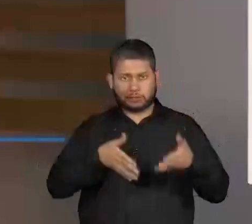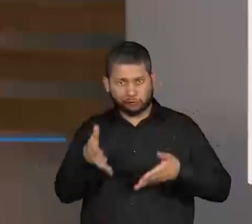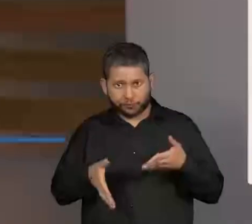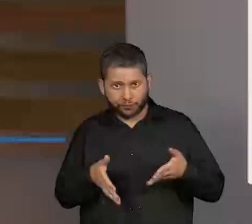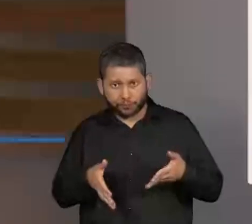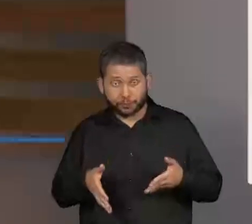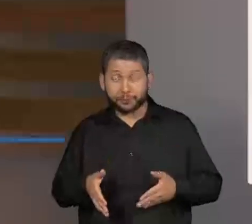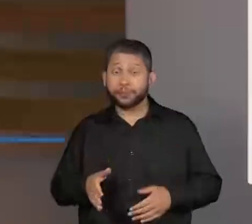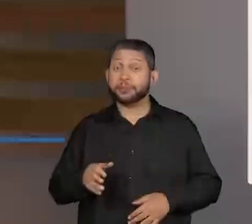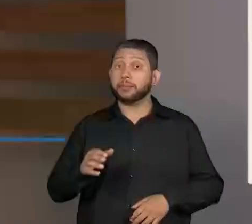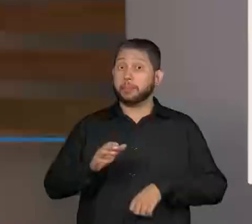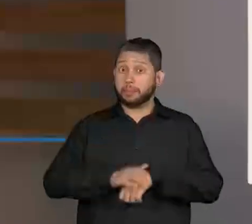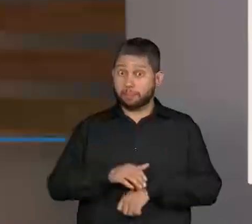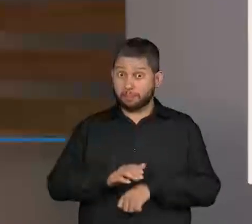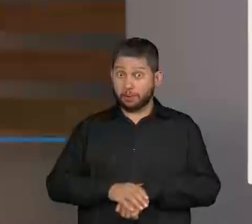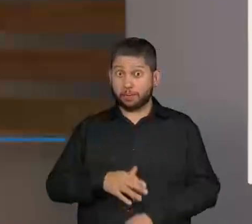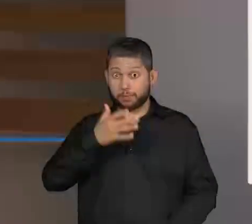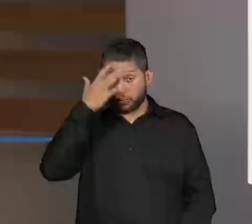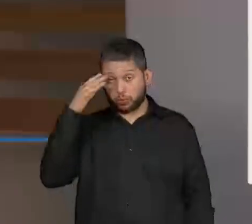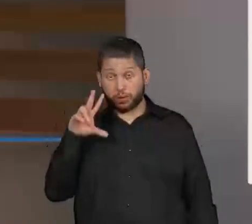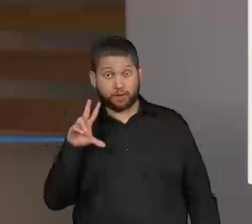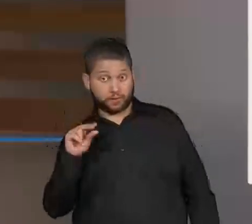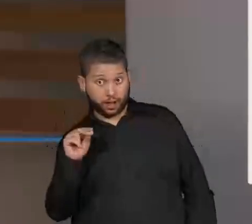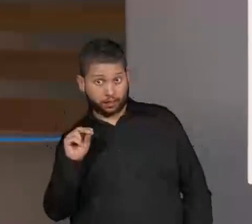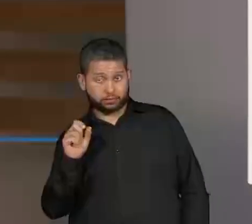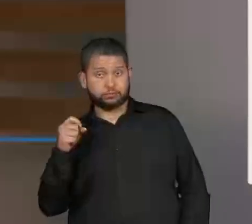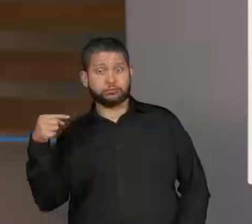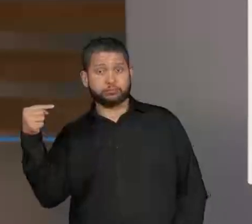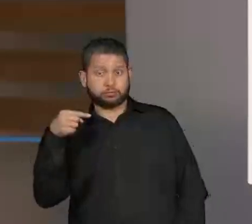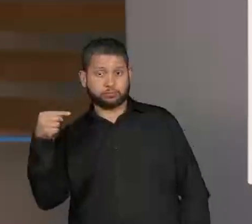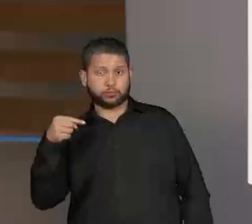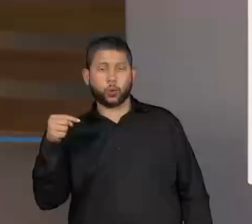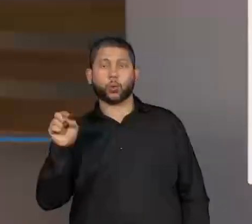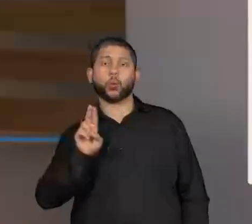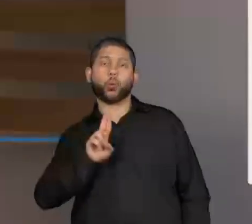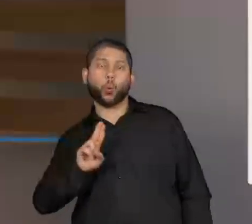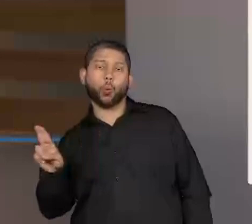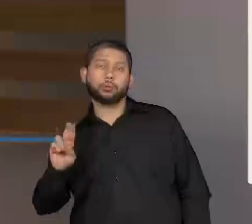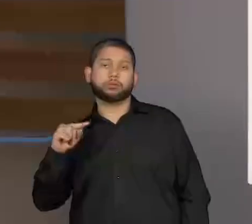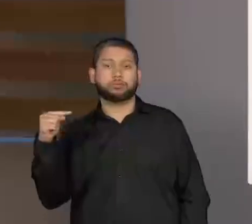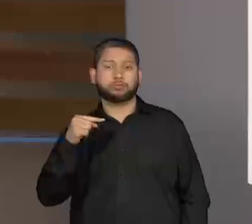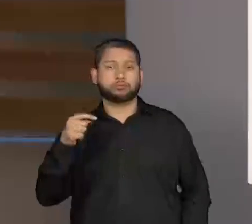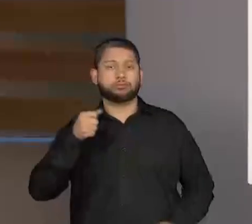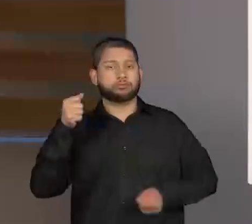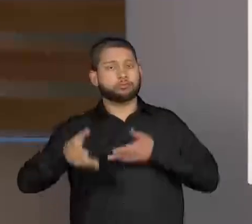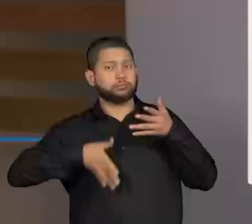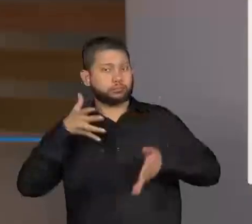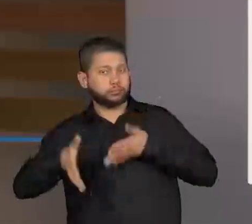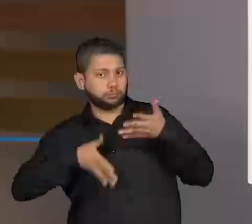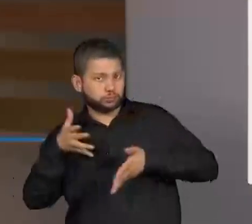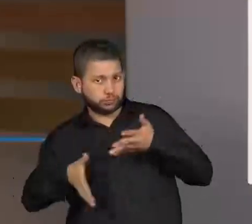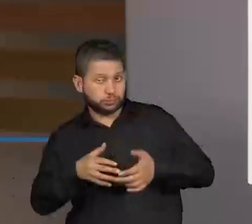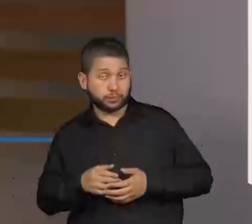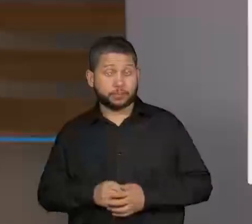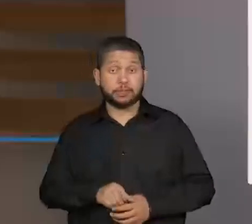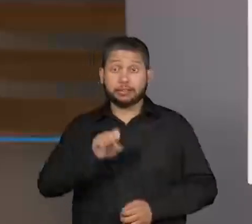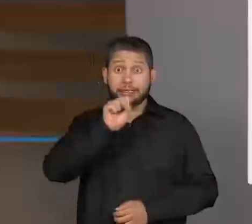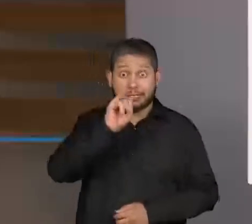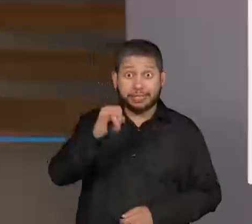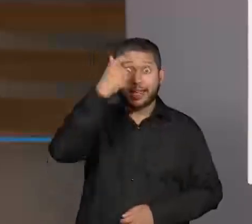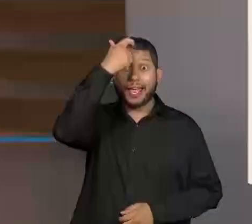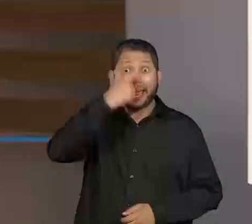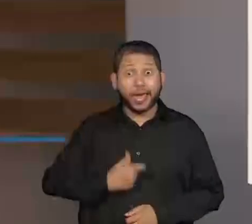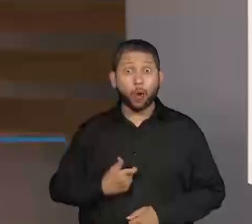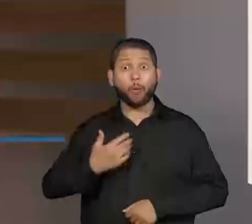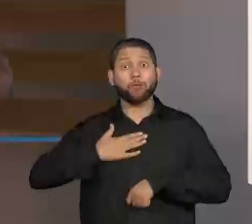uma ação do ator ou uma ação do personagem, está entre parentes. O restante é